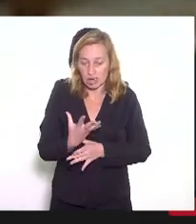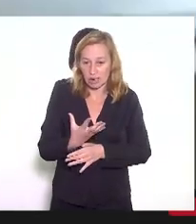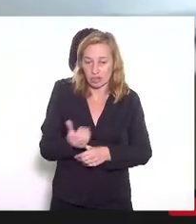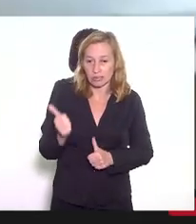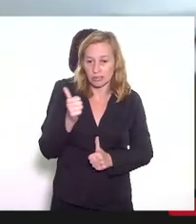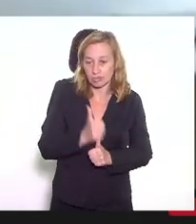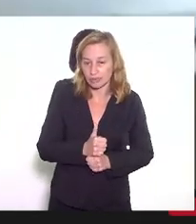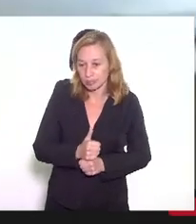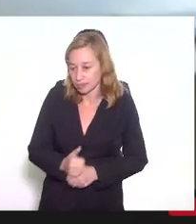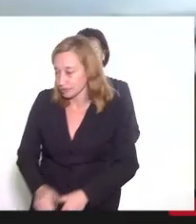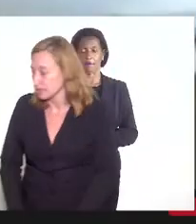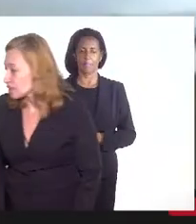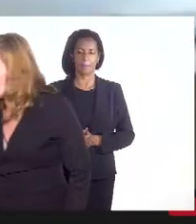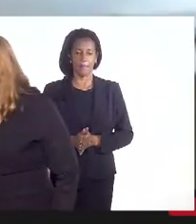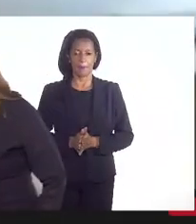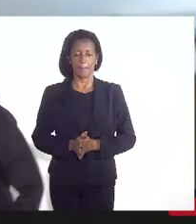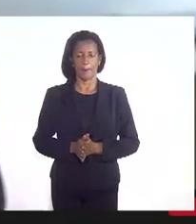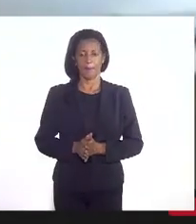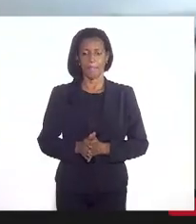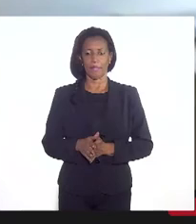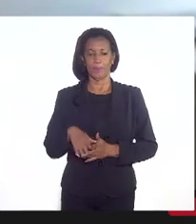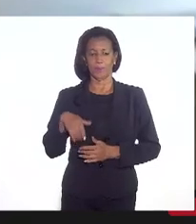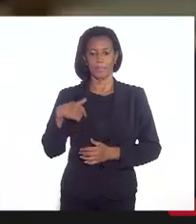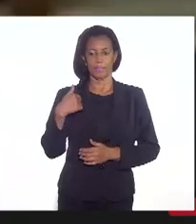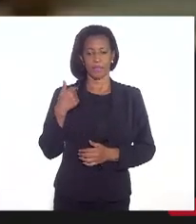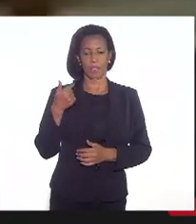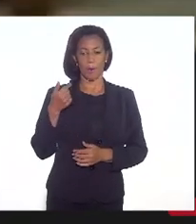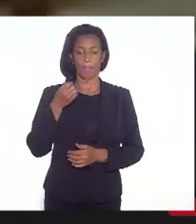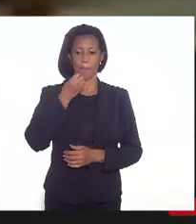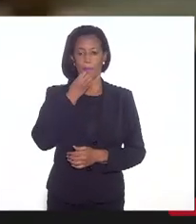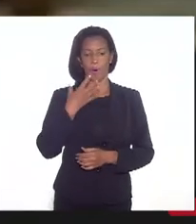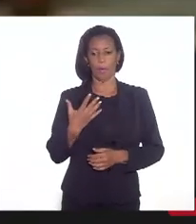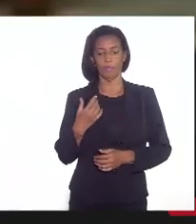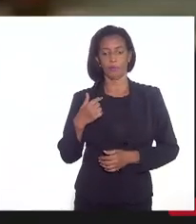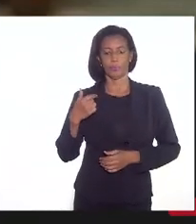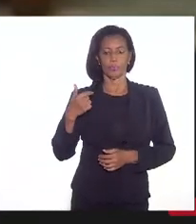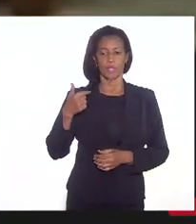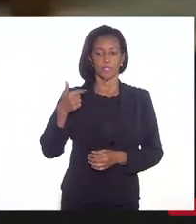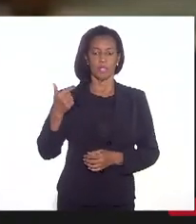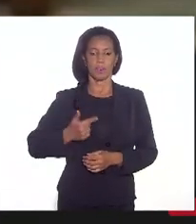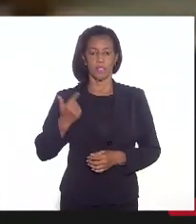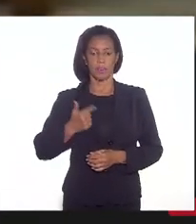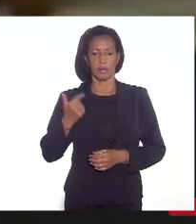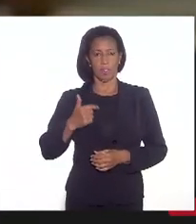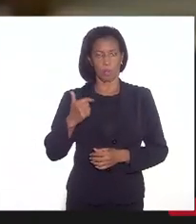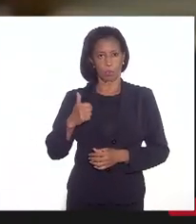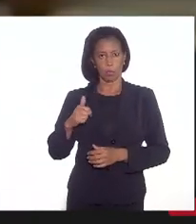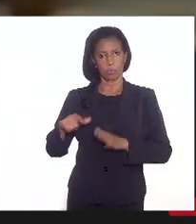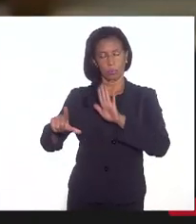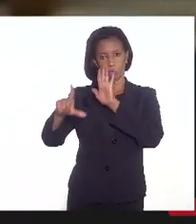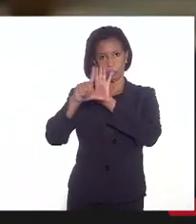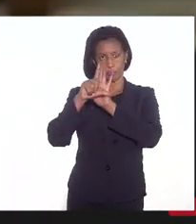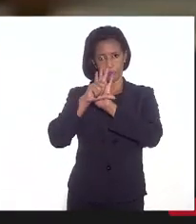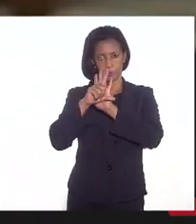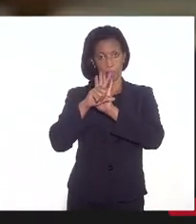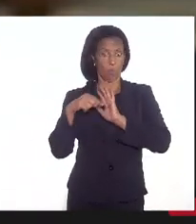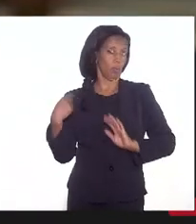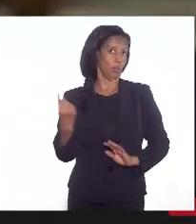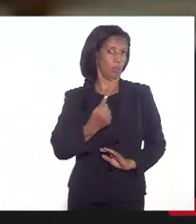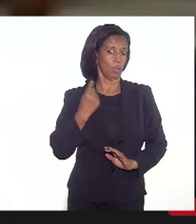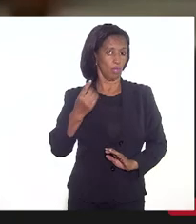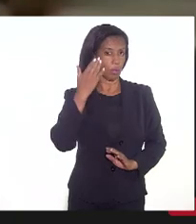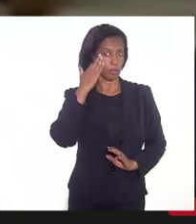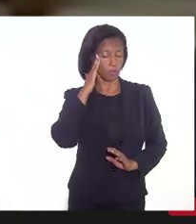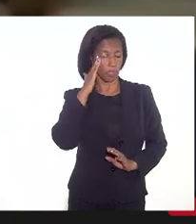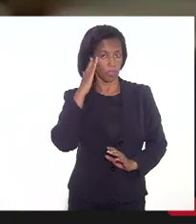A segunda é a questão da legislação. O nosso entendimento é que tem que